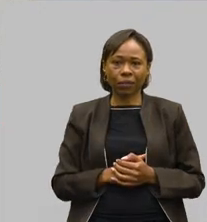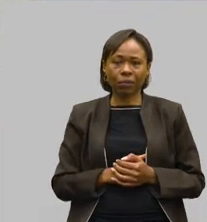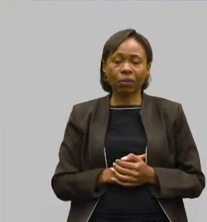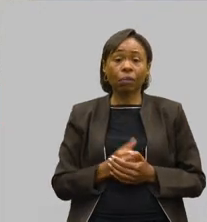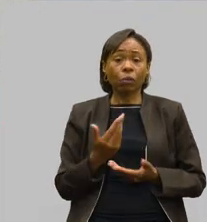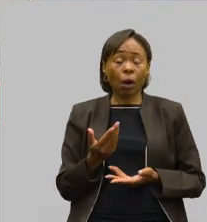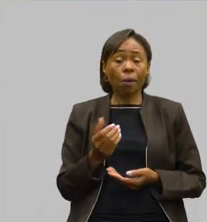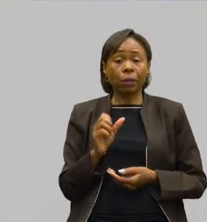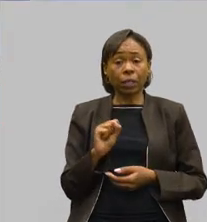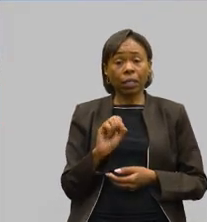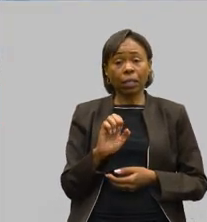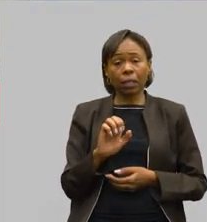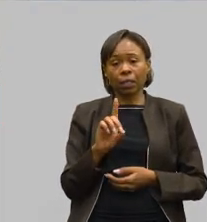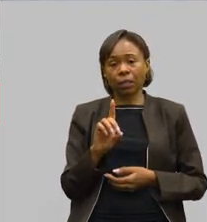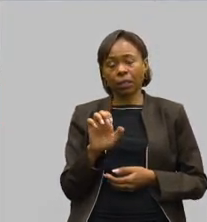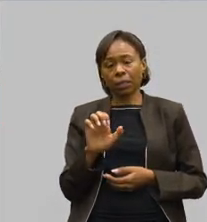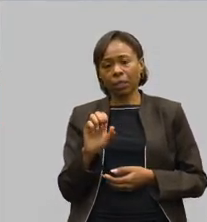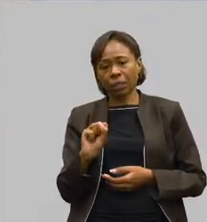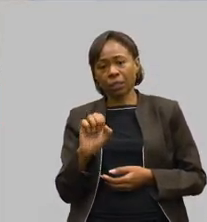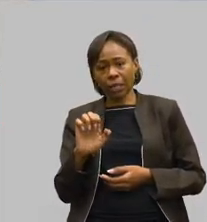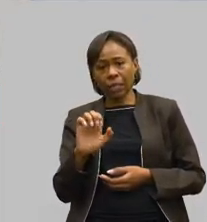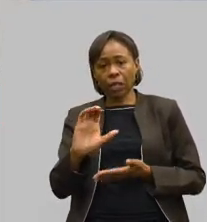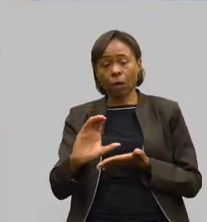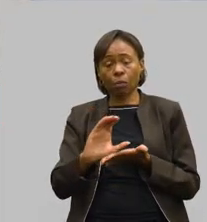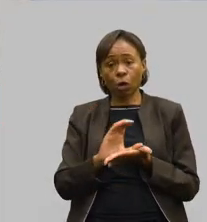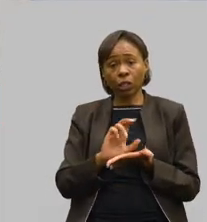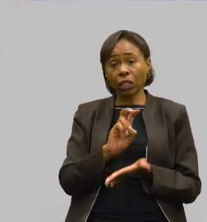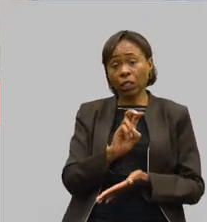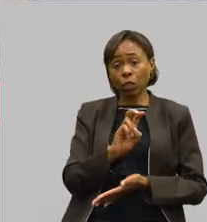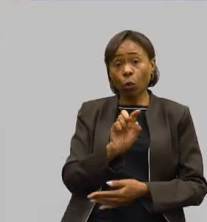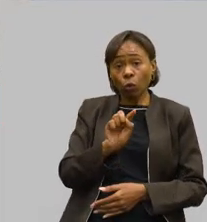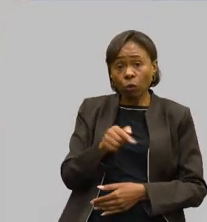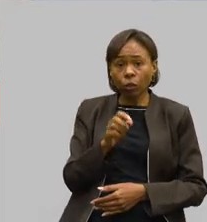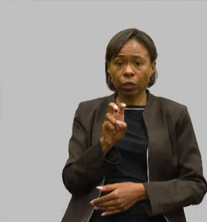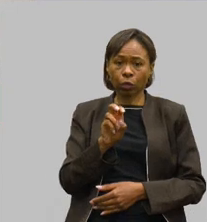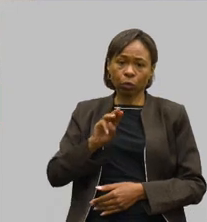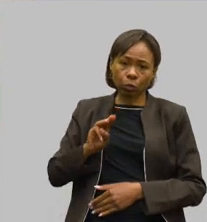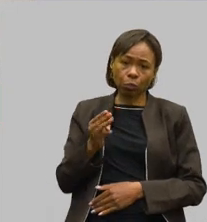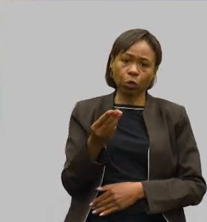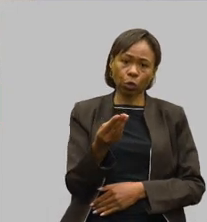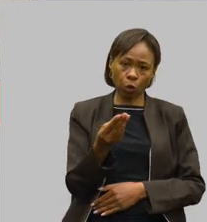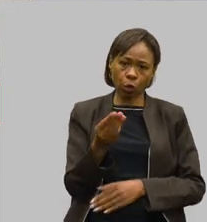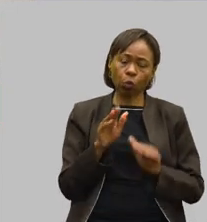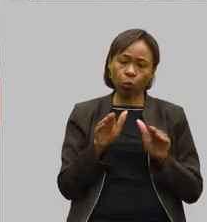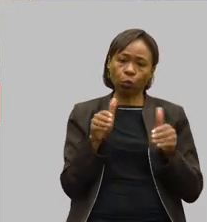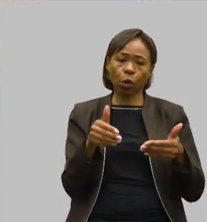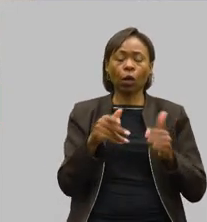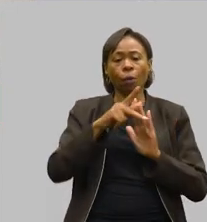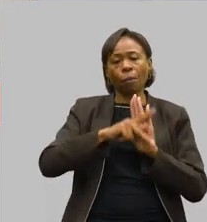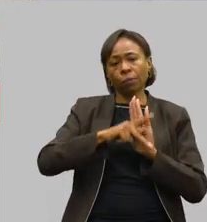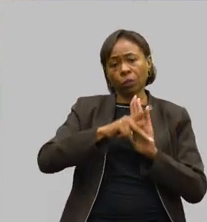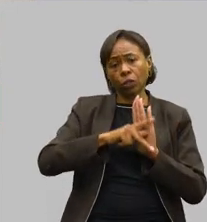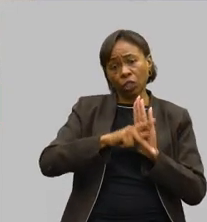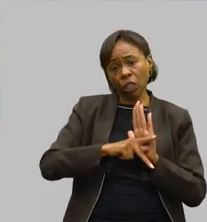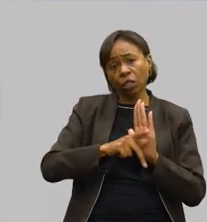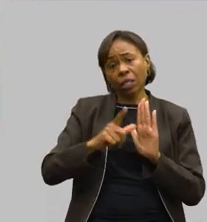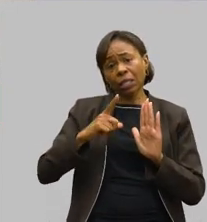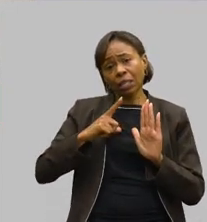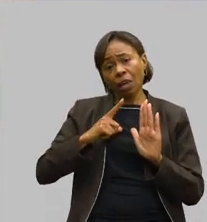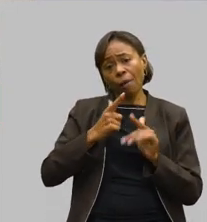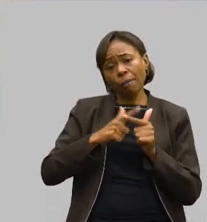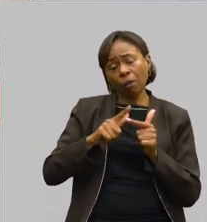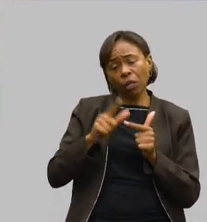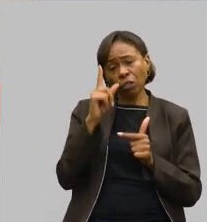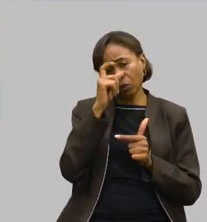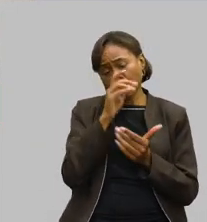C10 aporta 5,5 milhões para projetos que estão com dificuldade de captação. parte desse